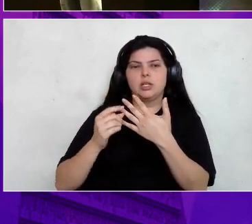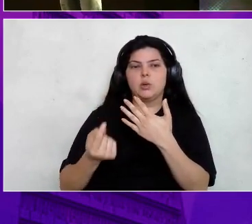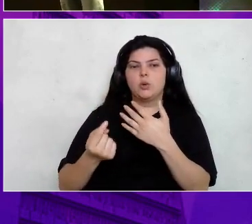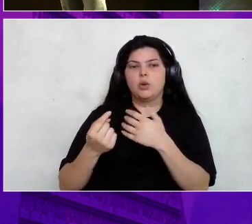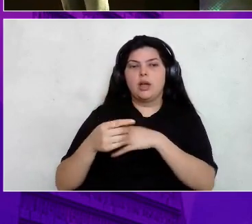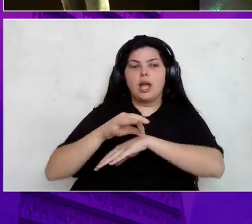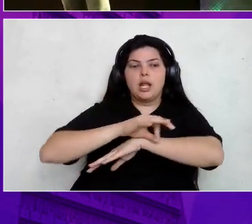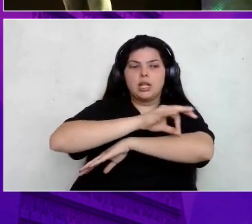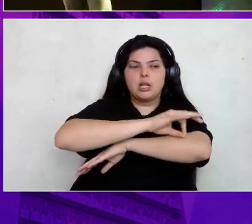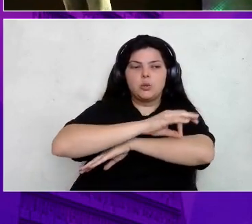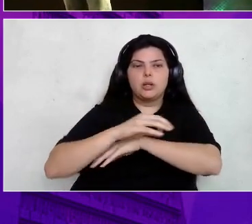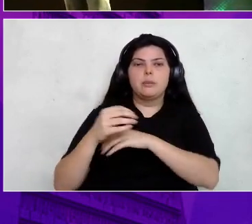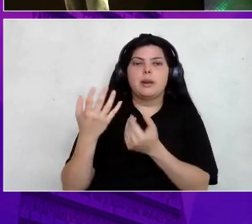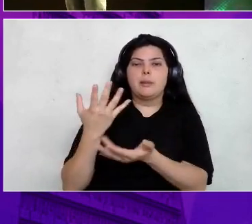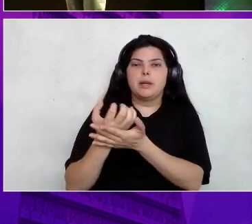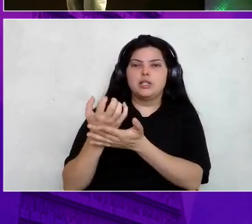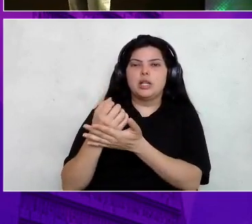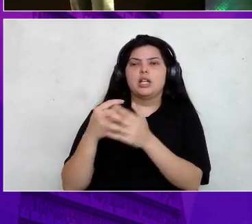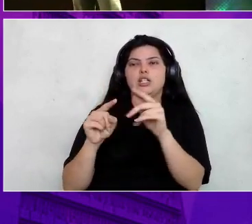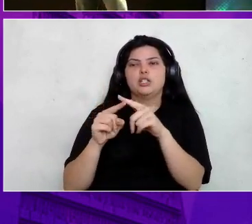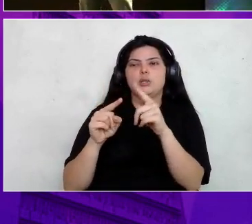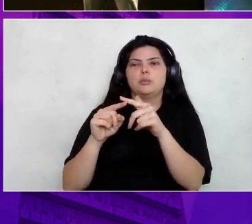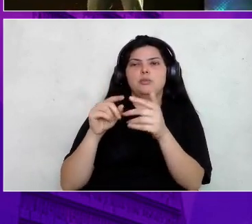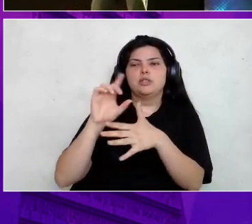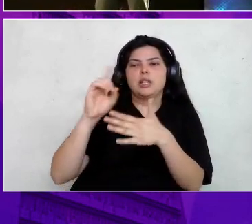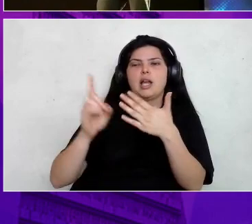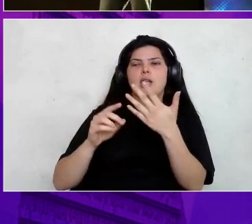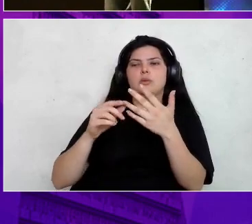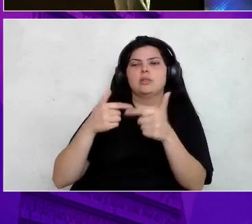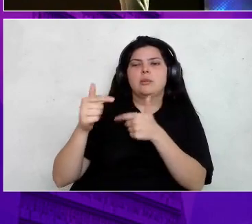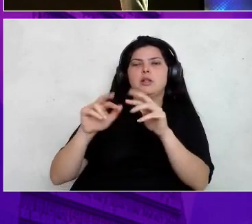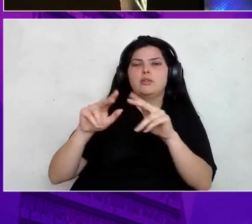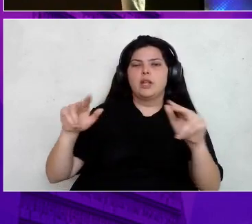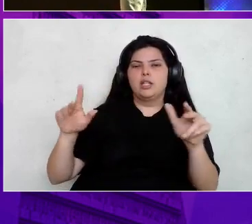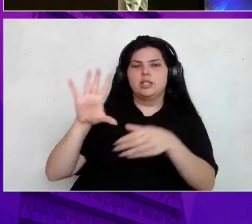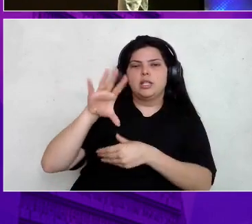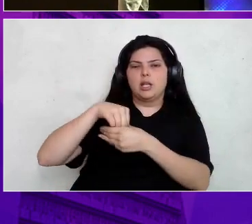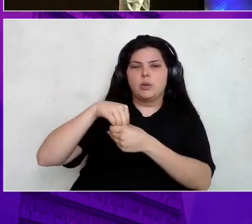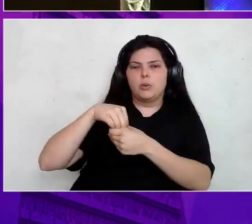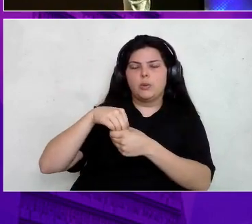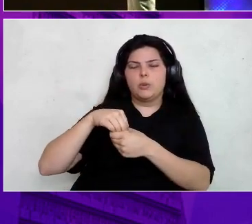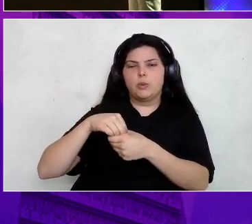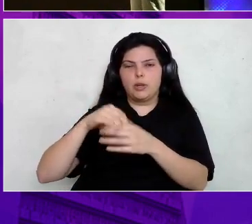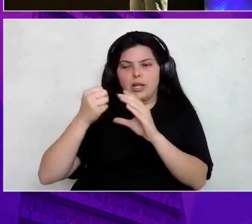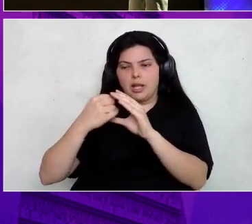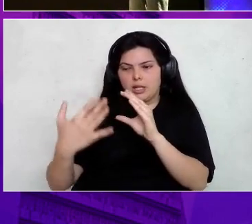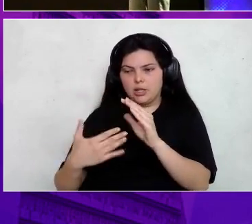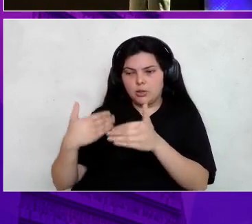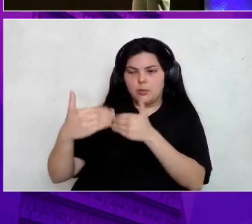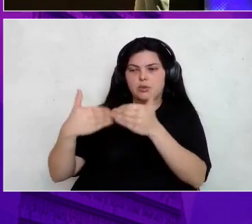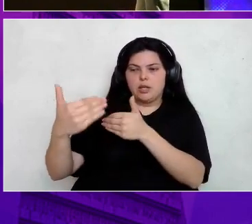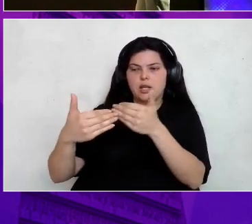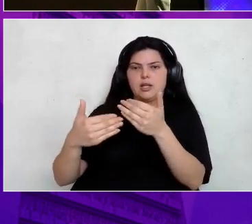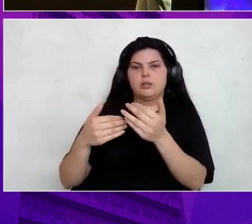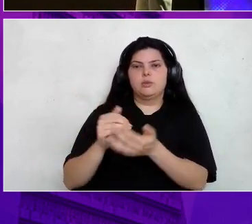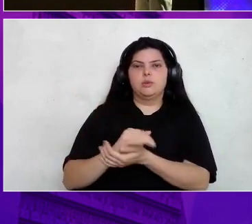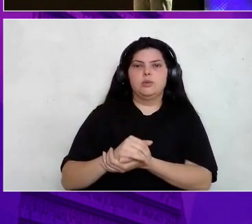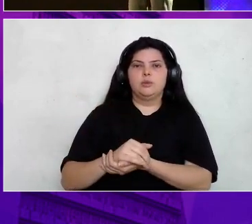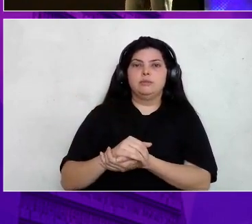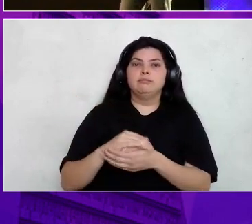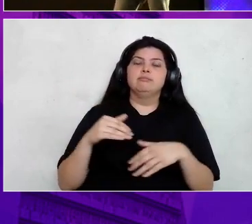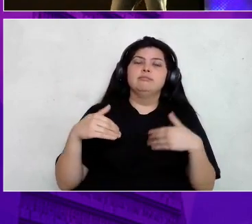workloads, diferentes tipos de trabalho, Diferentes características de processamento, de tráfego, tá? Então, nessa